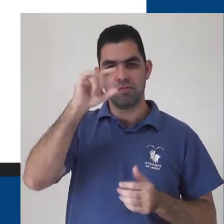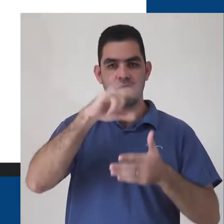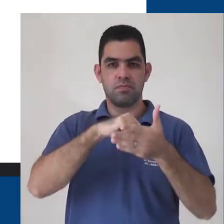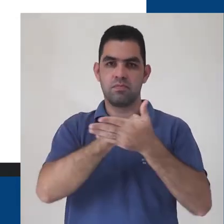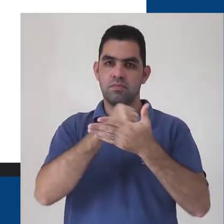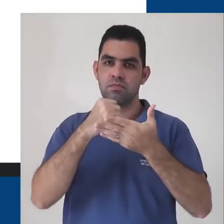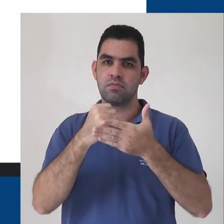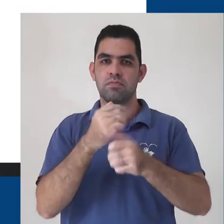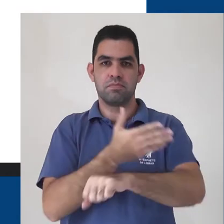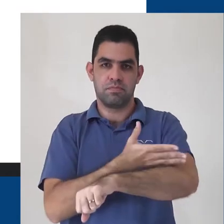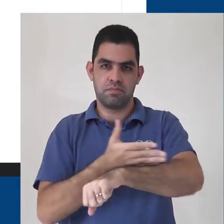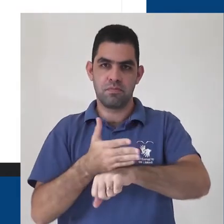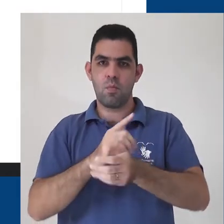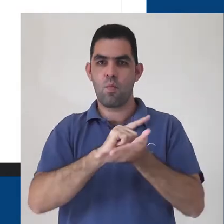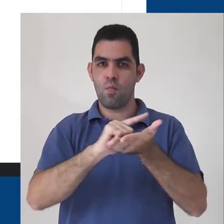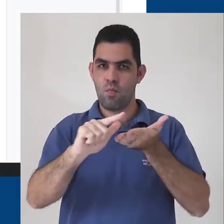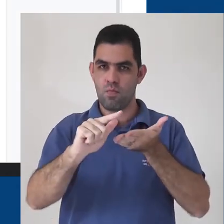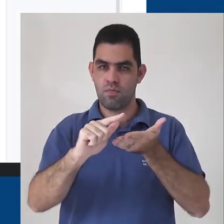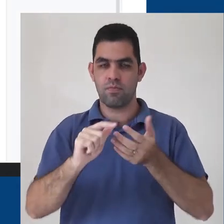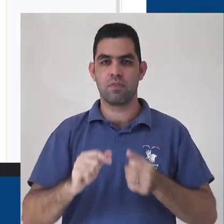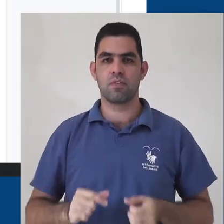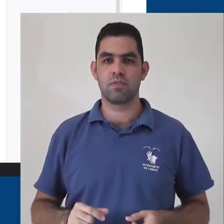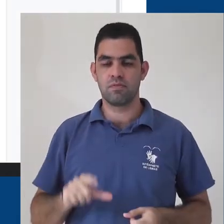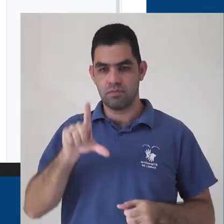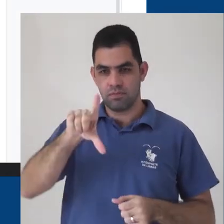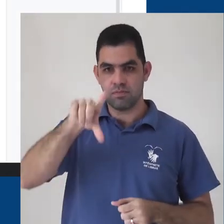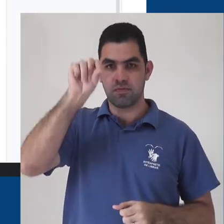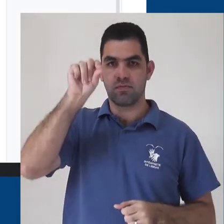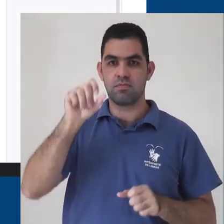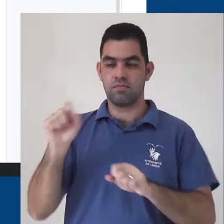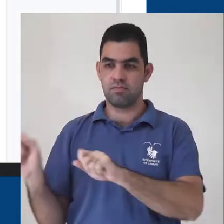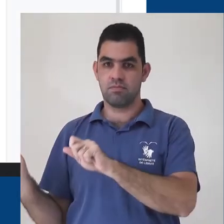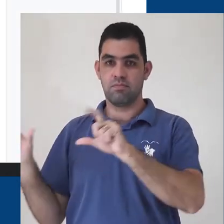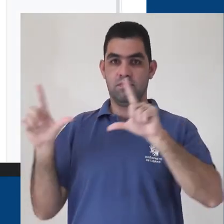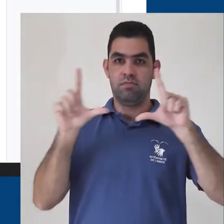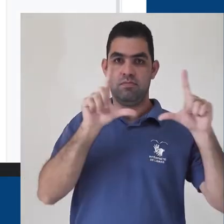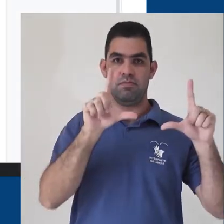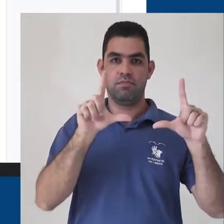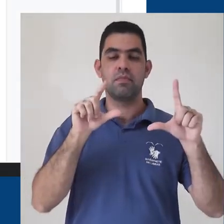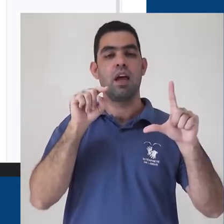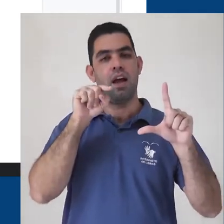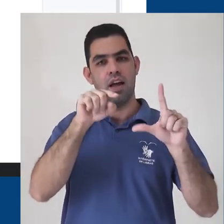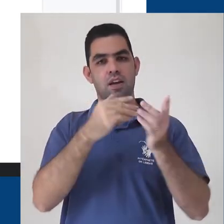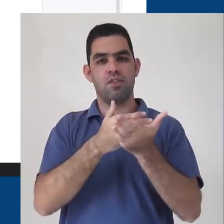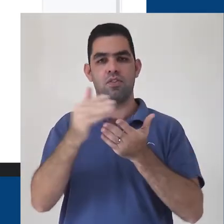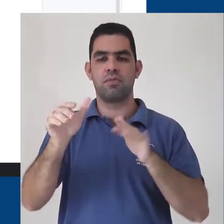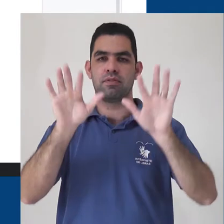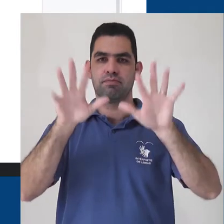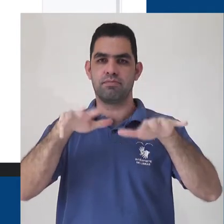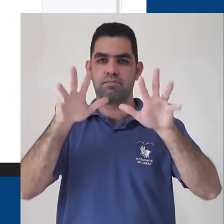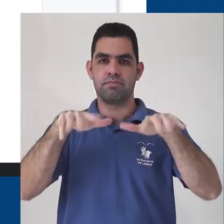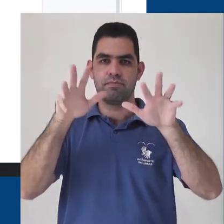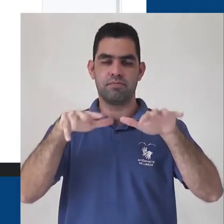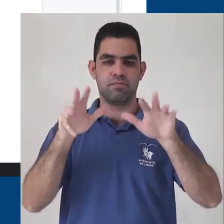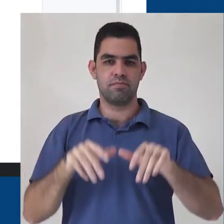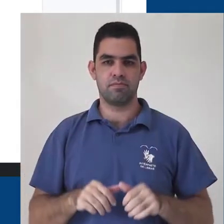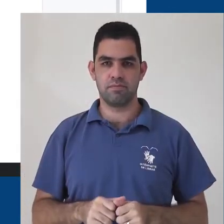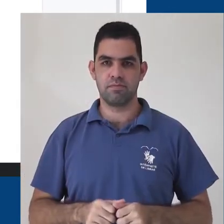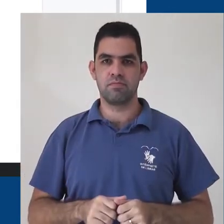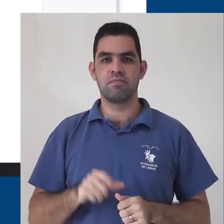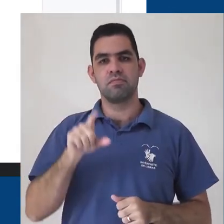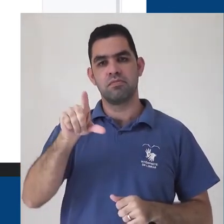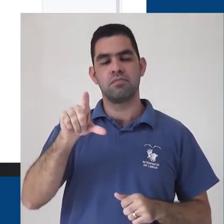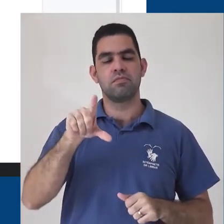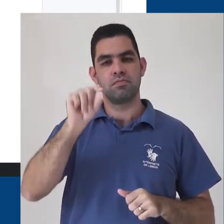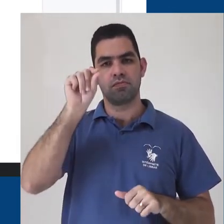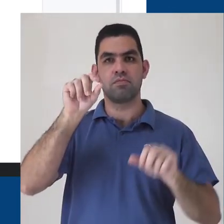branco só por exemplo. Quando você clicar, será direcionado para a página do arquivo para que você possa começar a editá-lo. Basta você colocar um